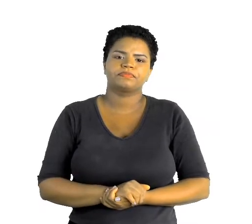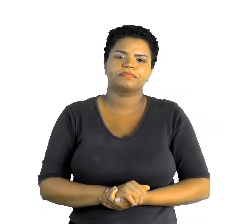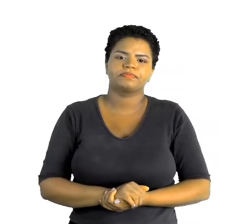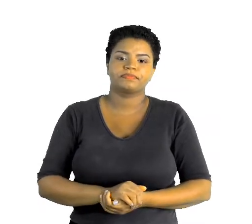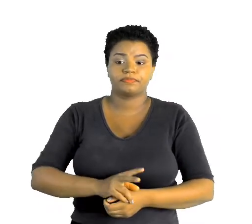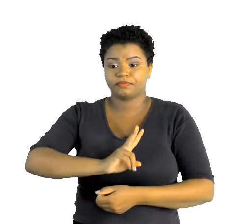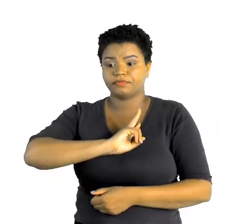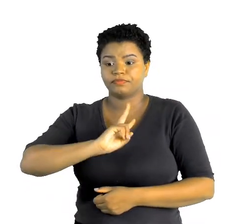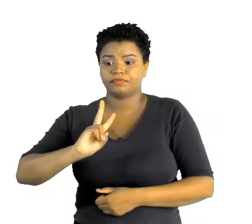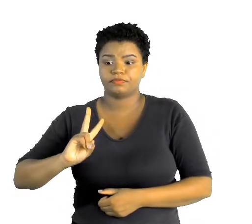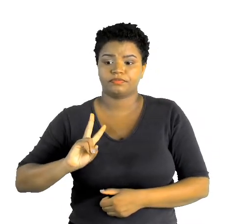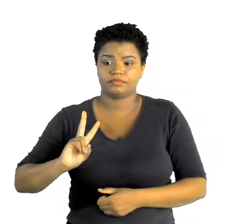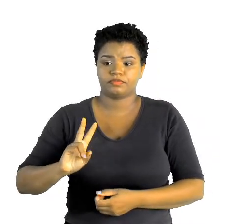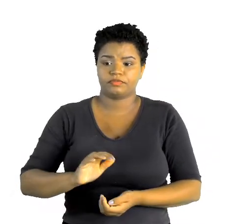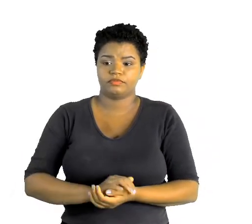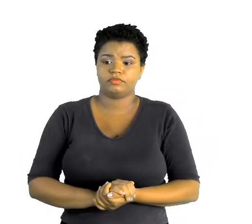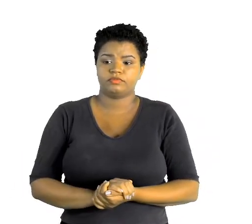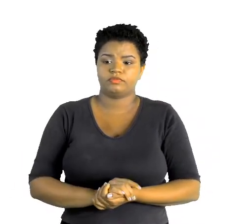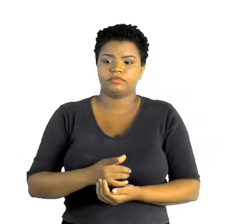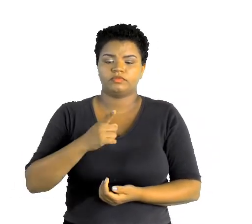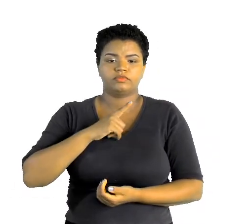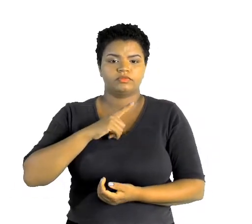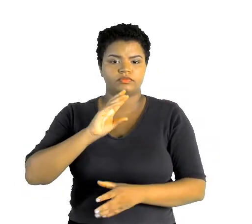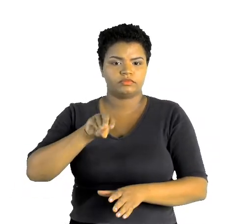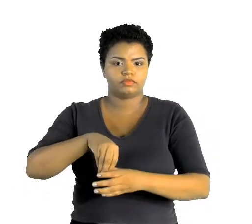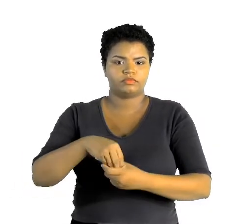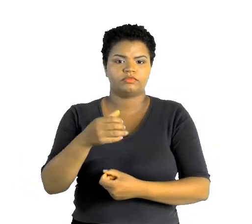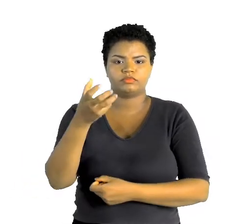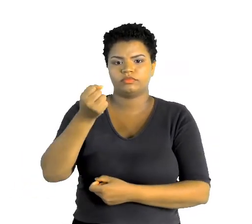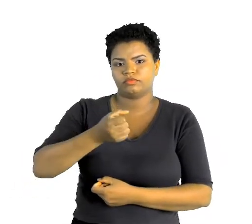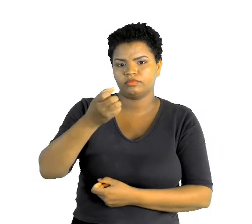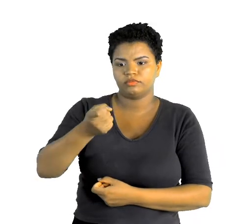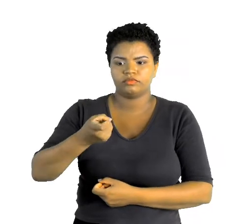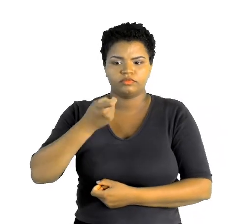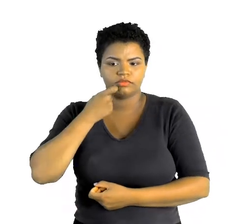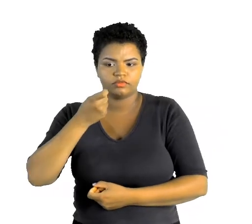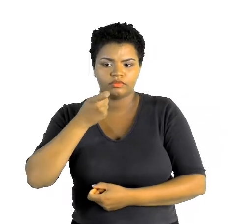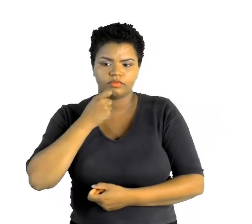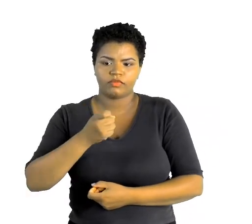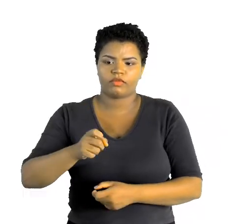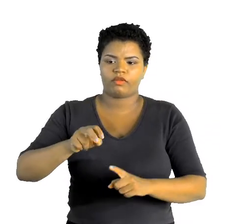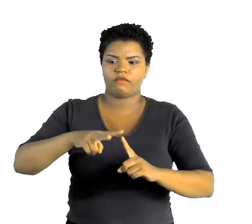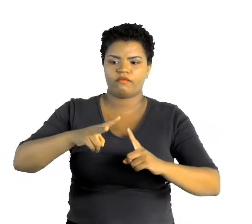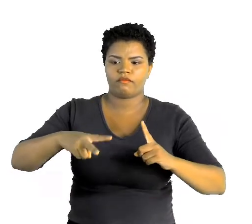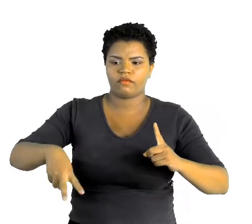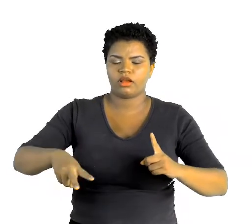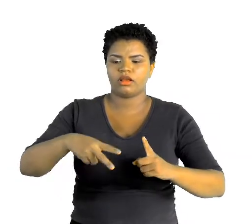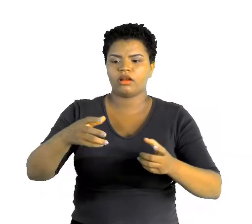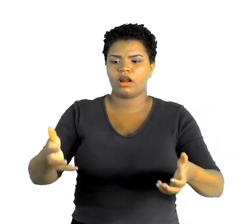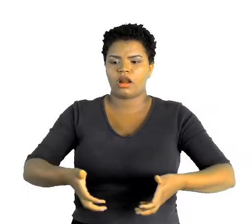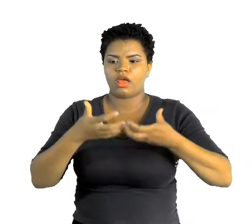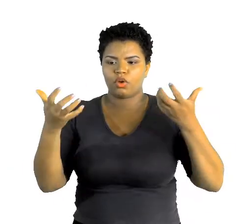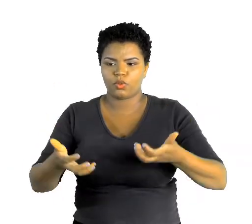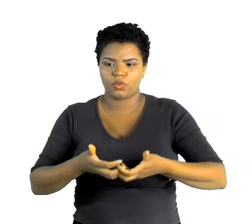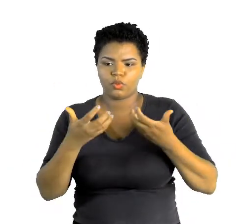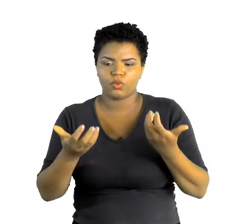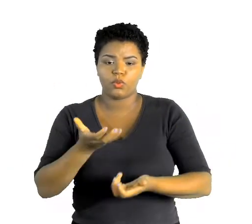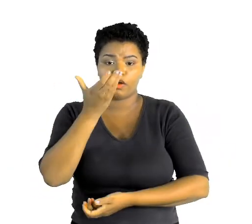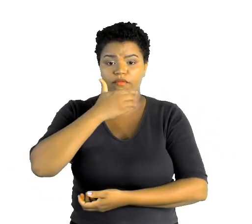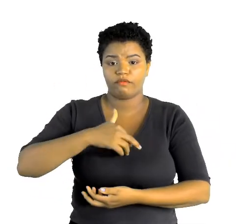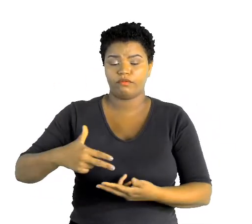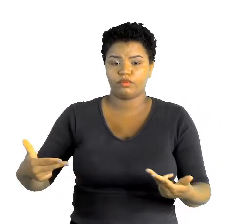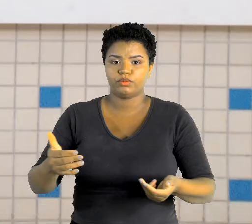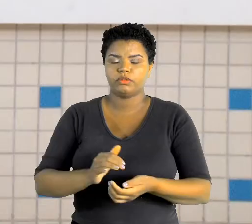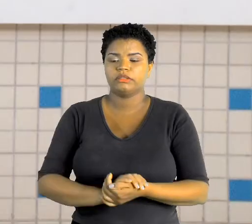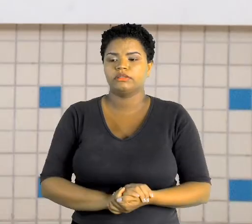elas estão presentes no leite, nos peixes, nas verduras, nos legumes e nas frutas. Então, os nossos pais